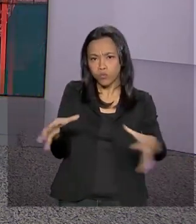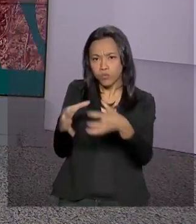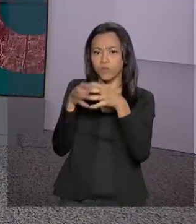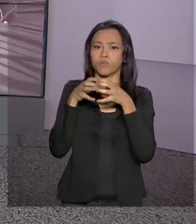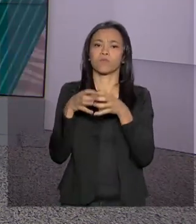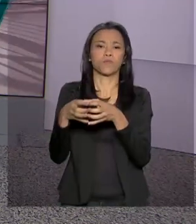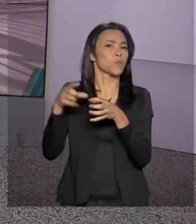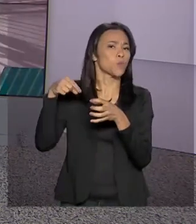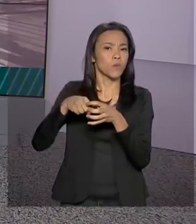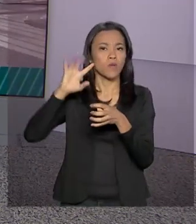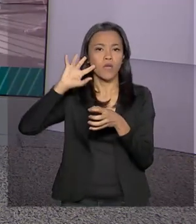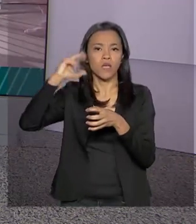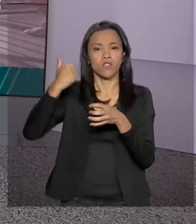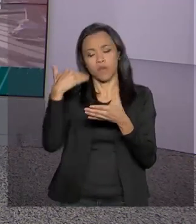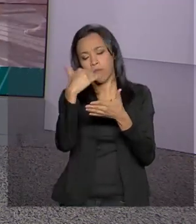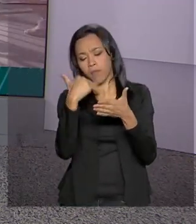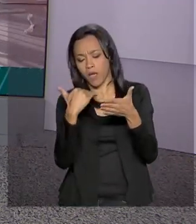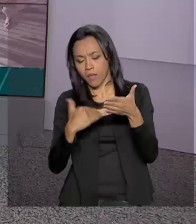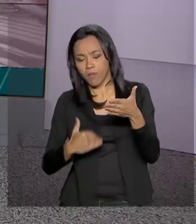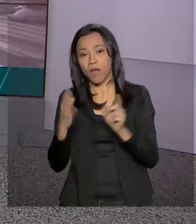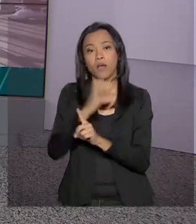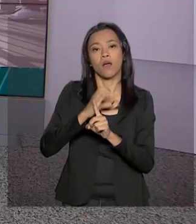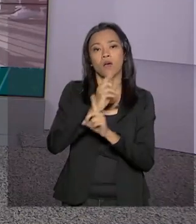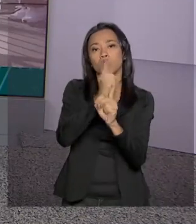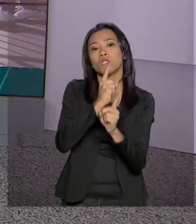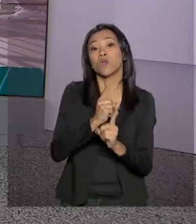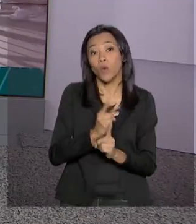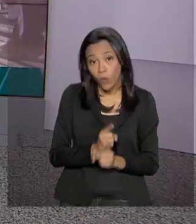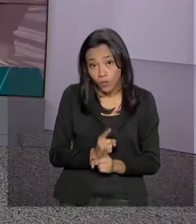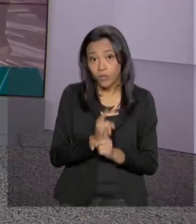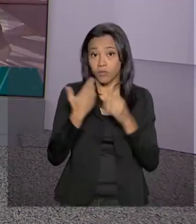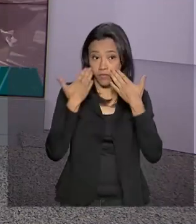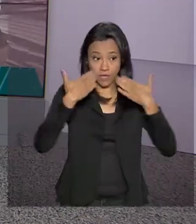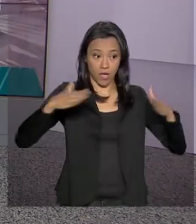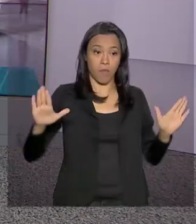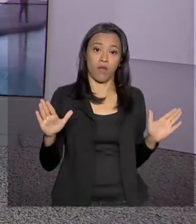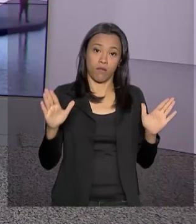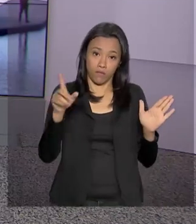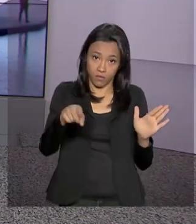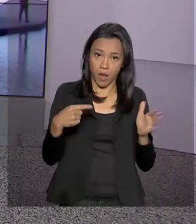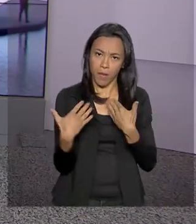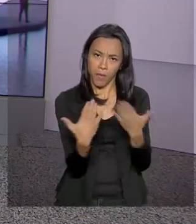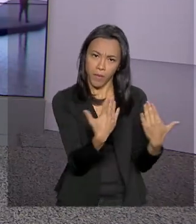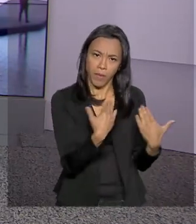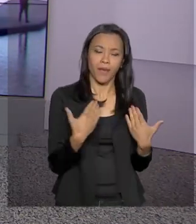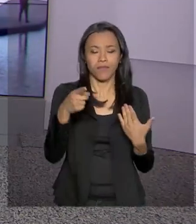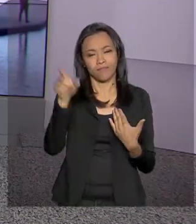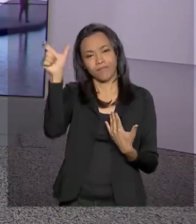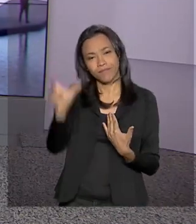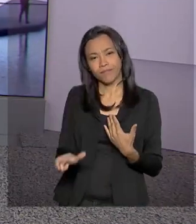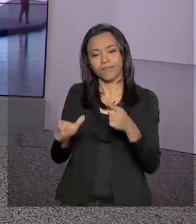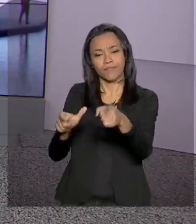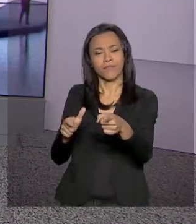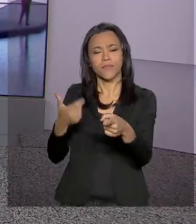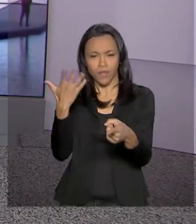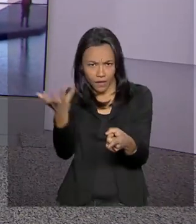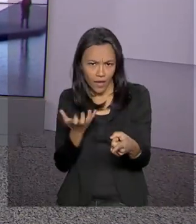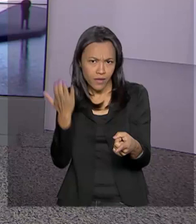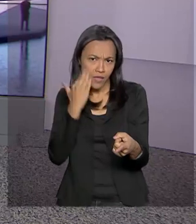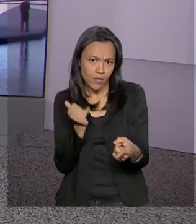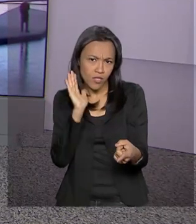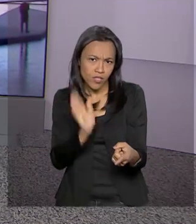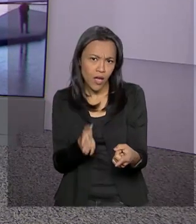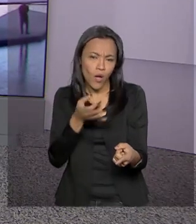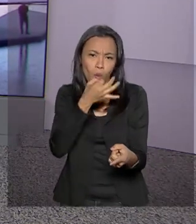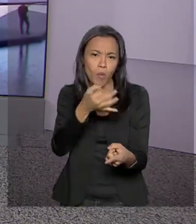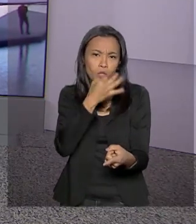deputados vão definir o cronograma das audiências públicas. Assunto para a nossa repórter Selma Dias. Oi Selma, e os deputados querem ouvir já